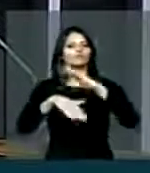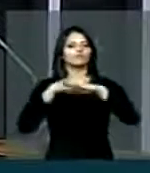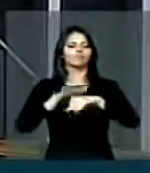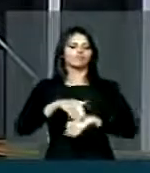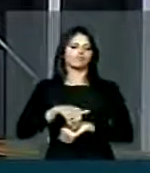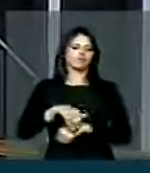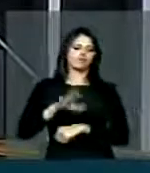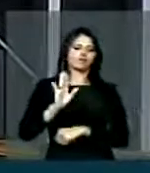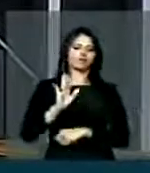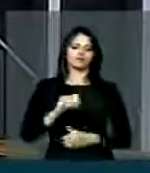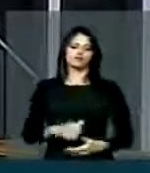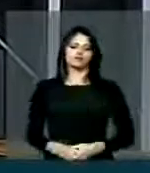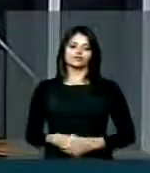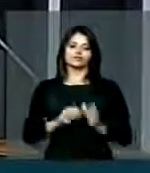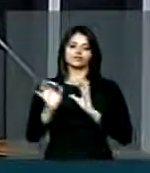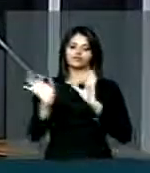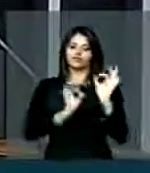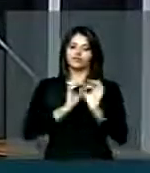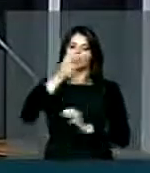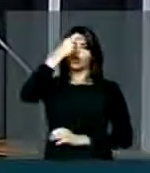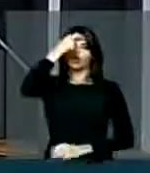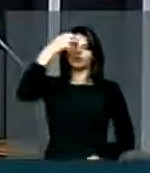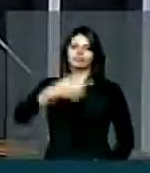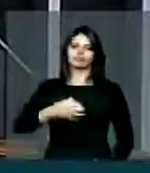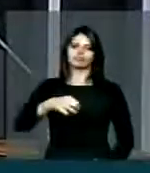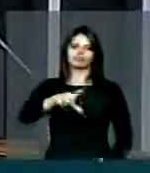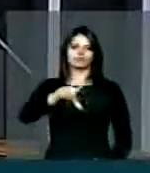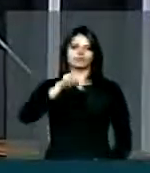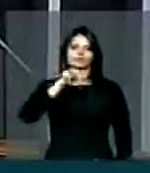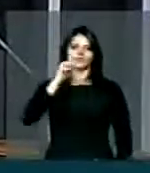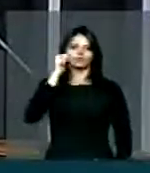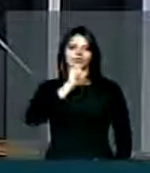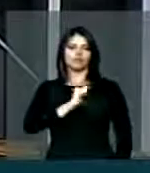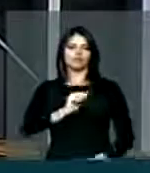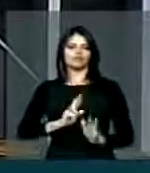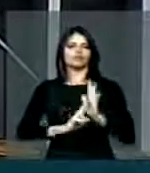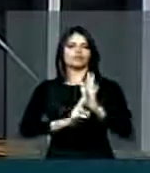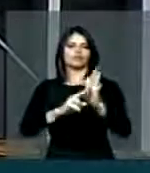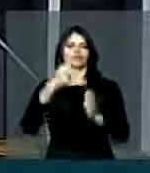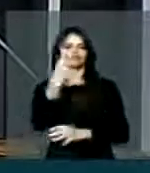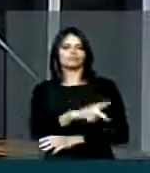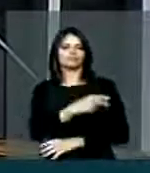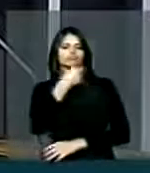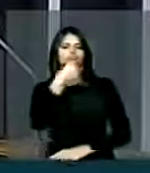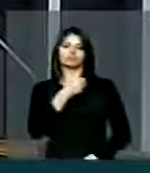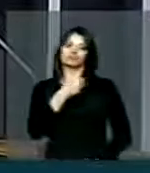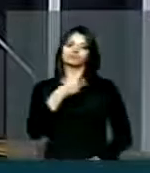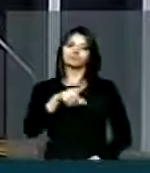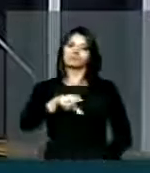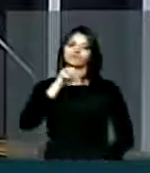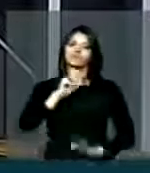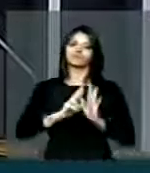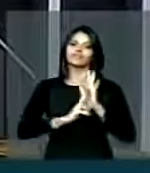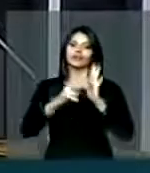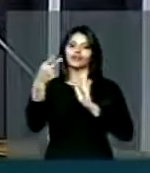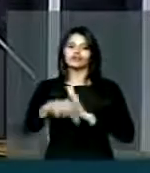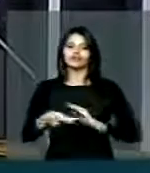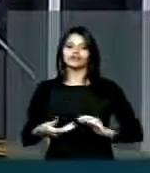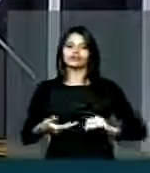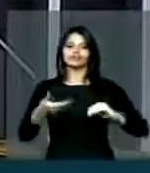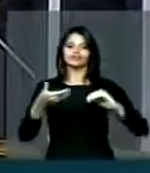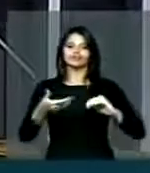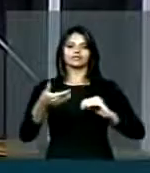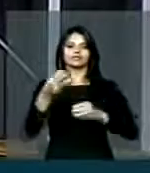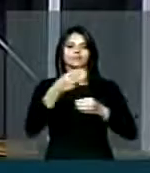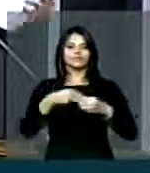cada vez mais preparada para escolher a sua e-representante ou o seu e-representante. Quer nesta casa, quer